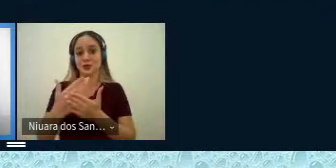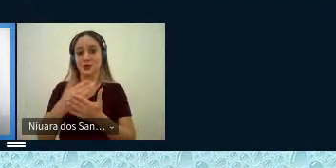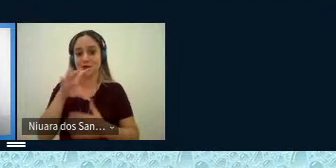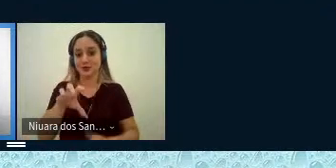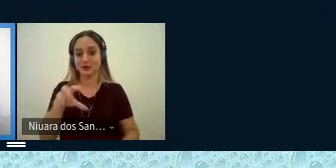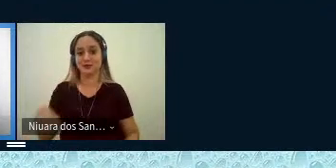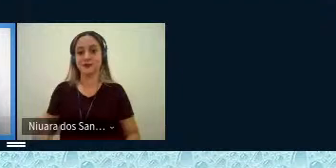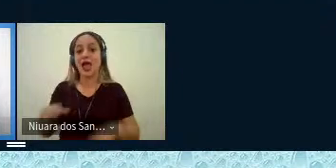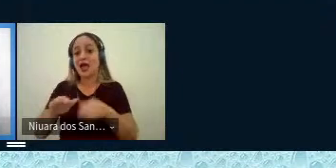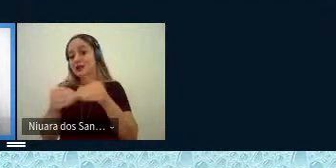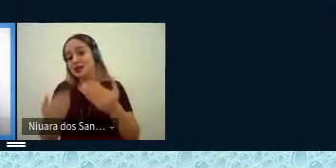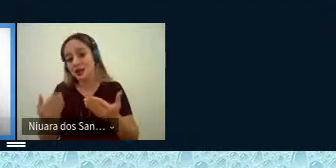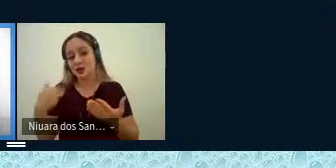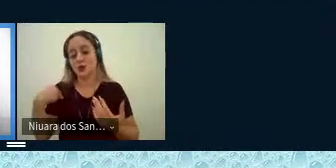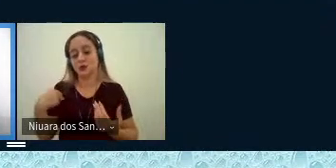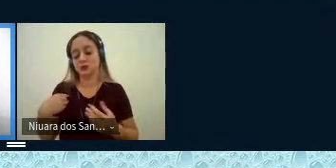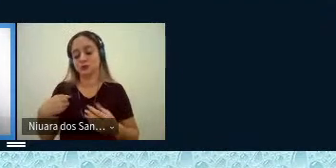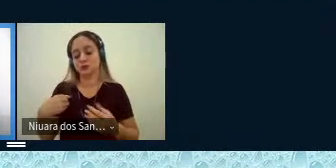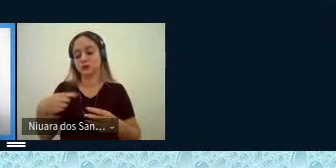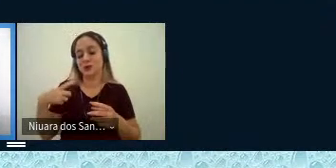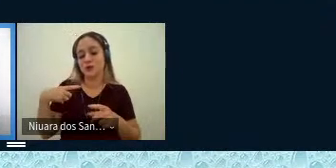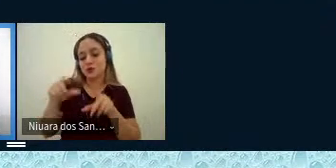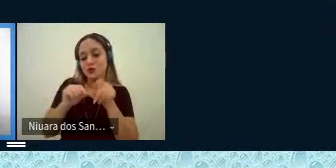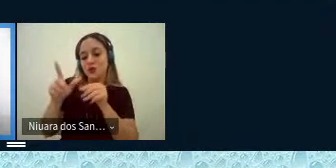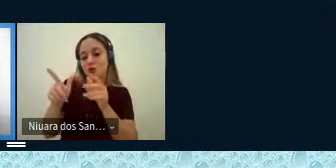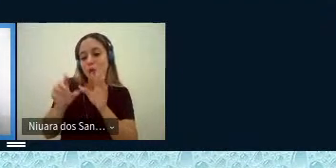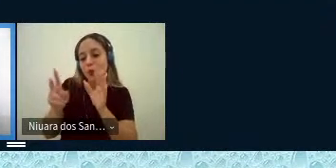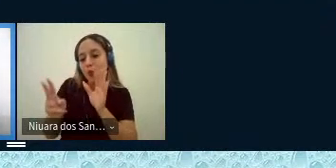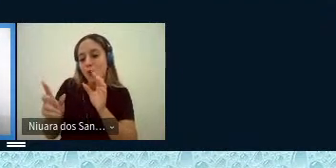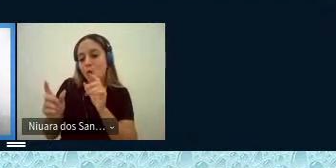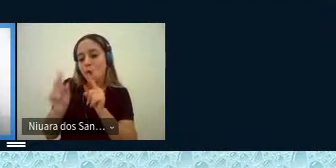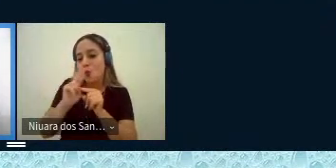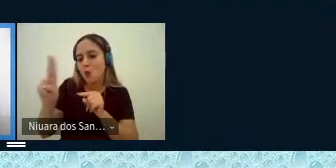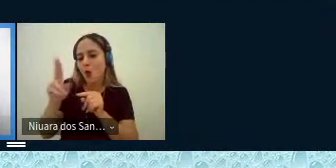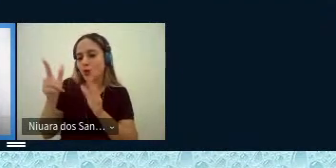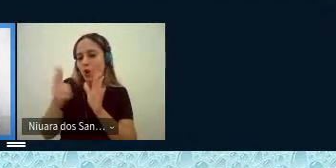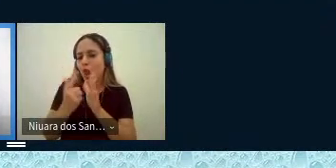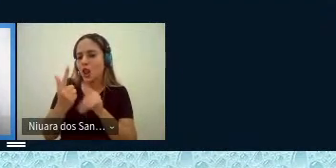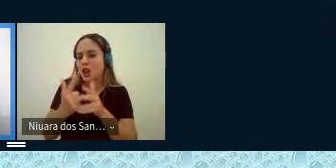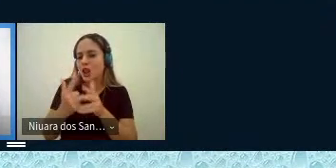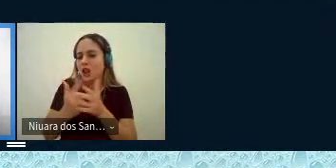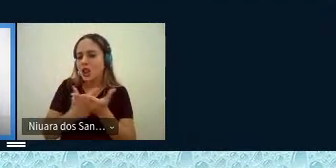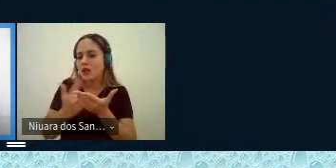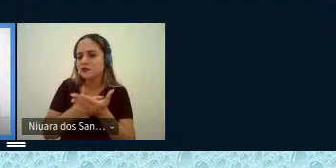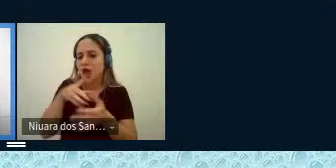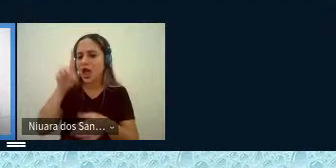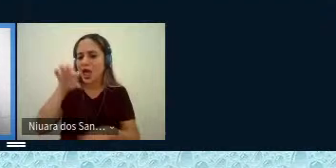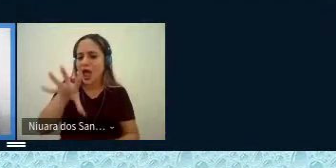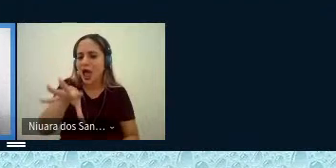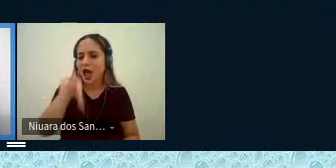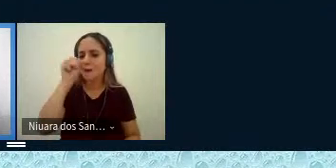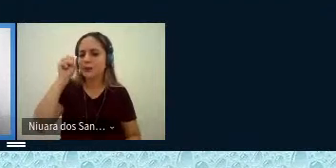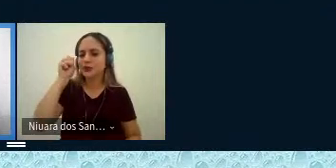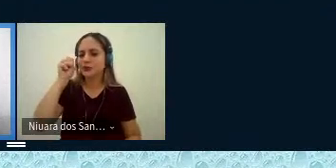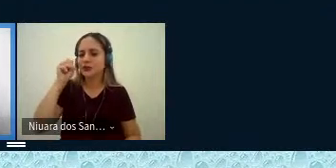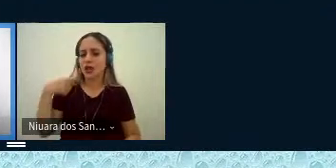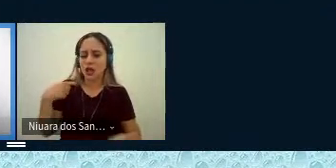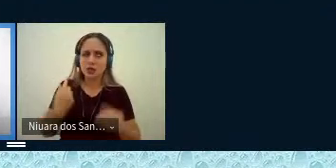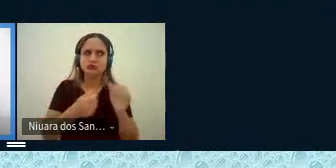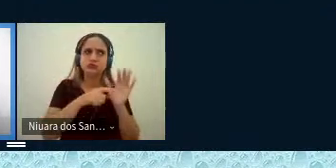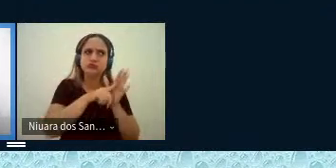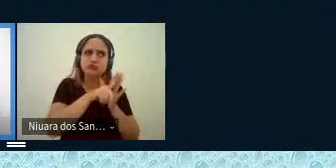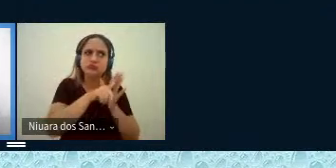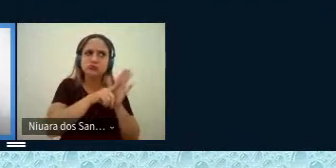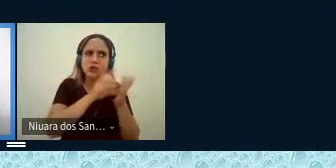E aí, passando pelo nome do livro, um verbo que me chama atenção é apanhar. E eu fui consultar o dicionário